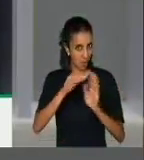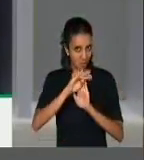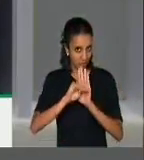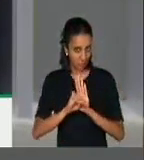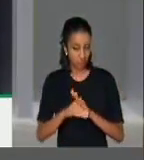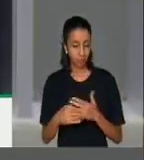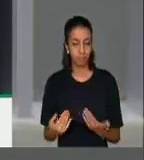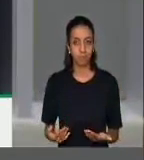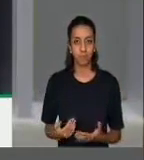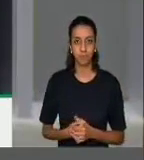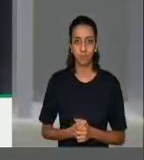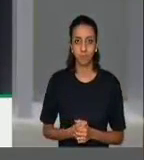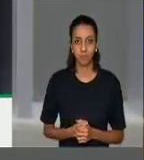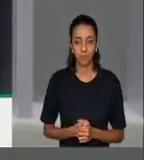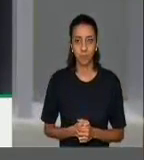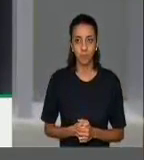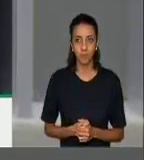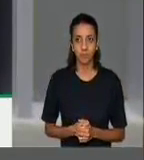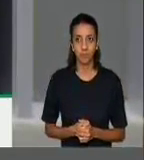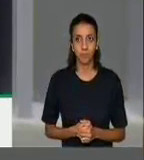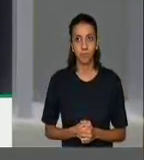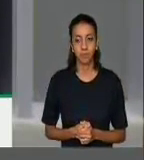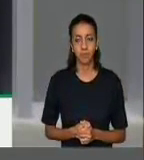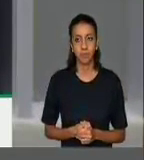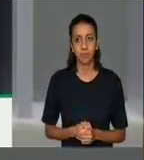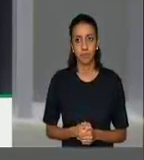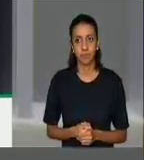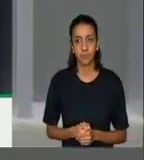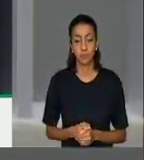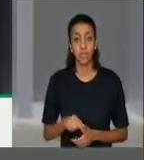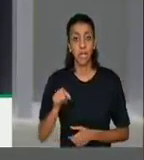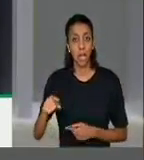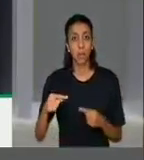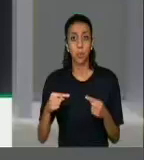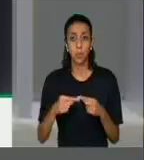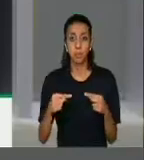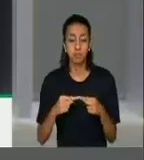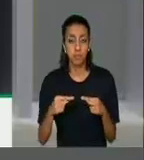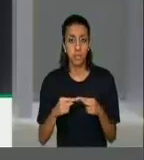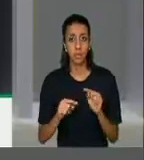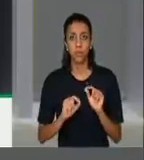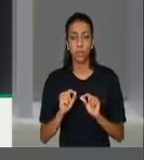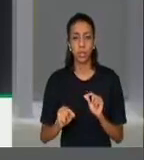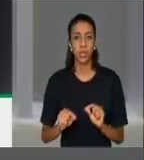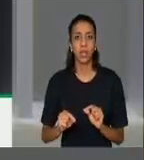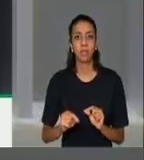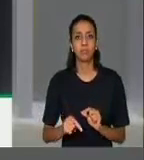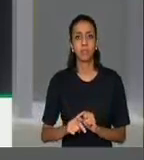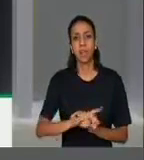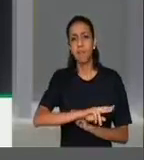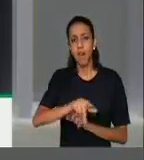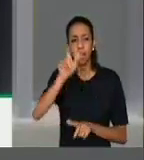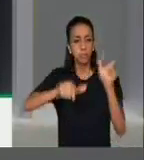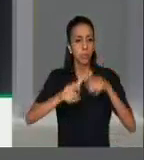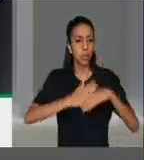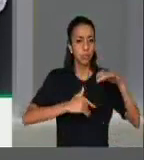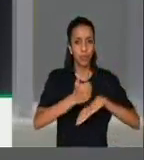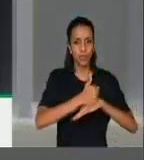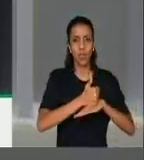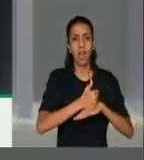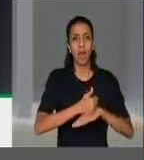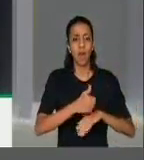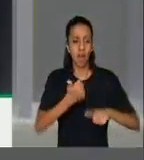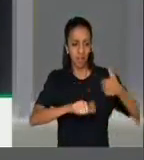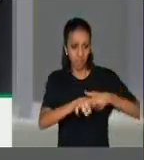internacional está intimamente ligado, de acordo com os grandes analistas de política externa,